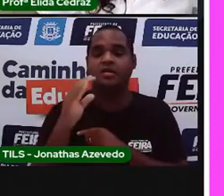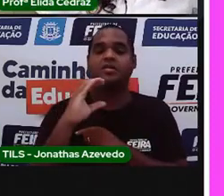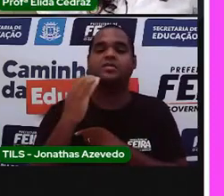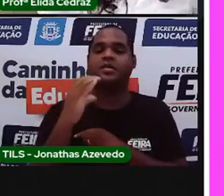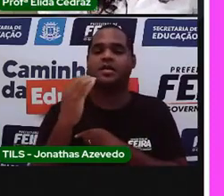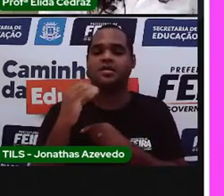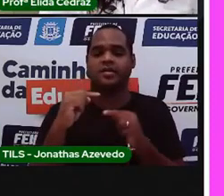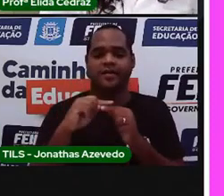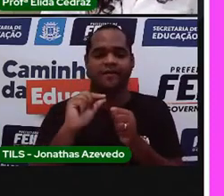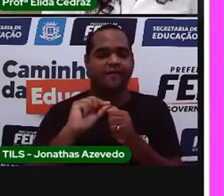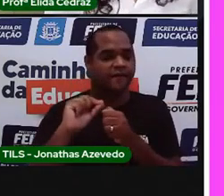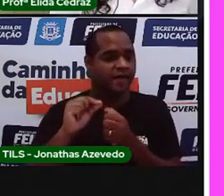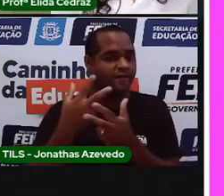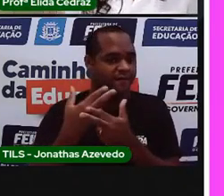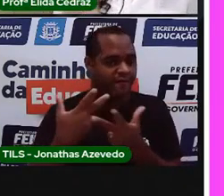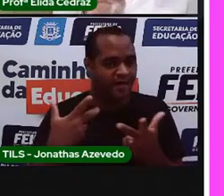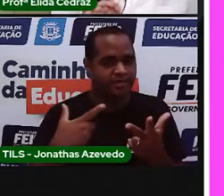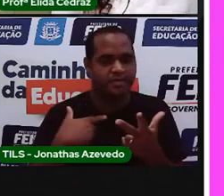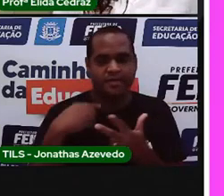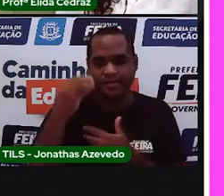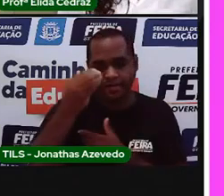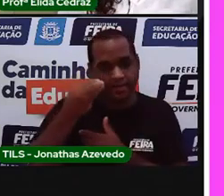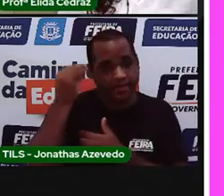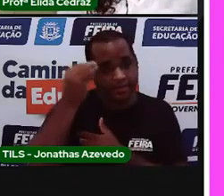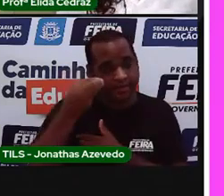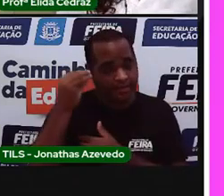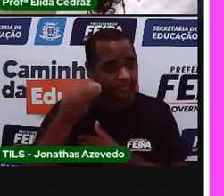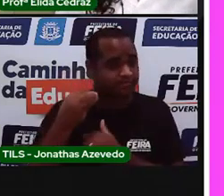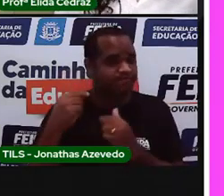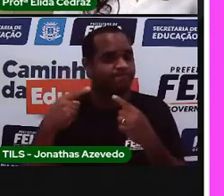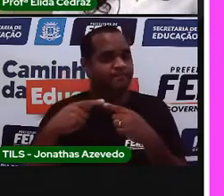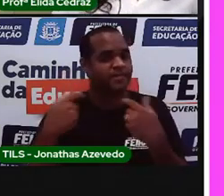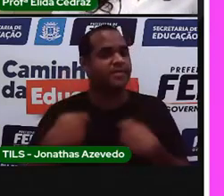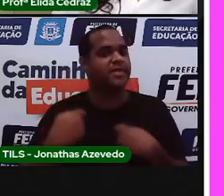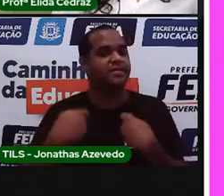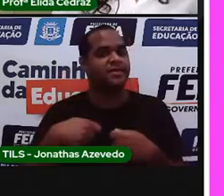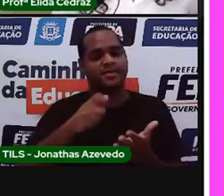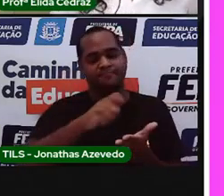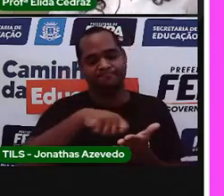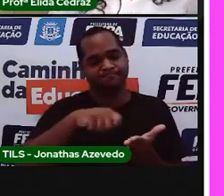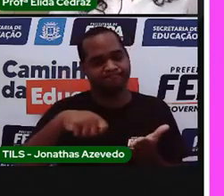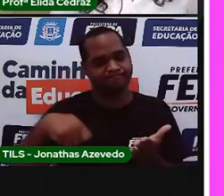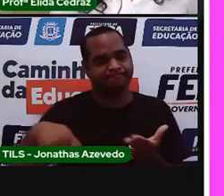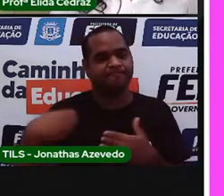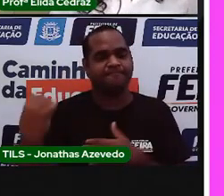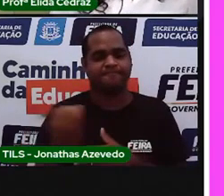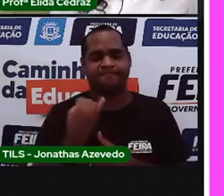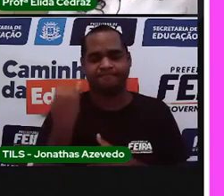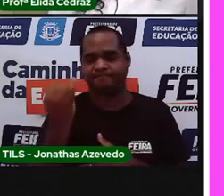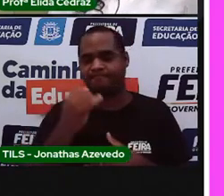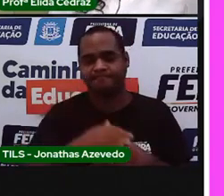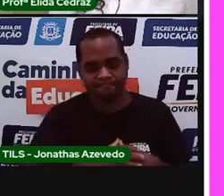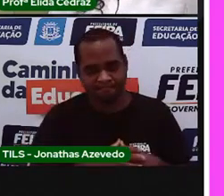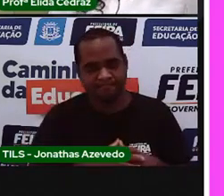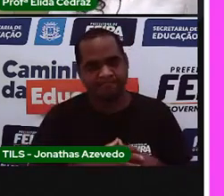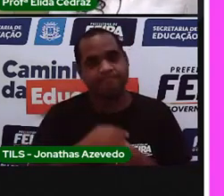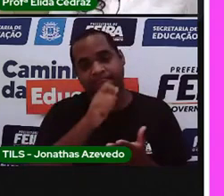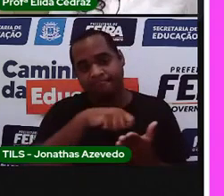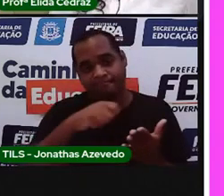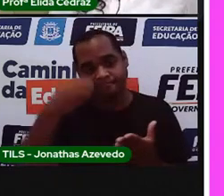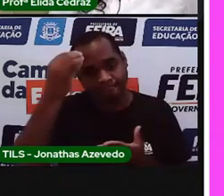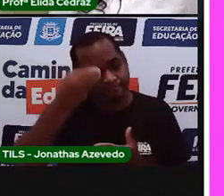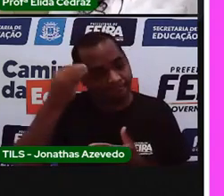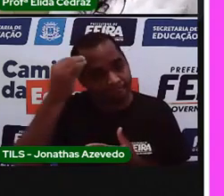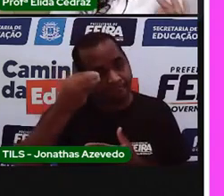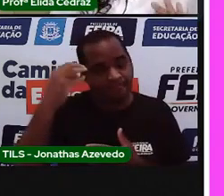de fazer a experiência, ele tem que fazer anotações. Ele precisa registrar as suas experiências